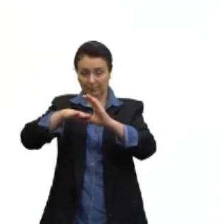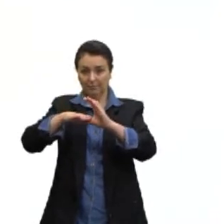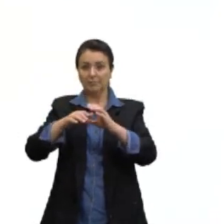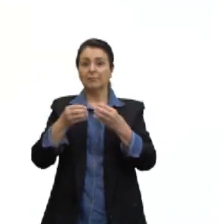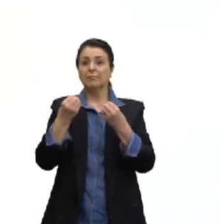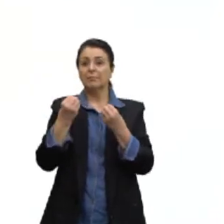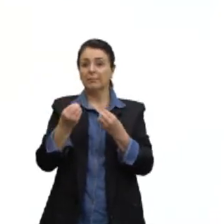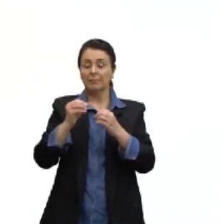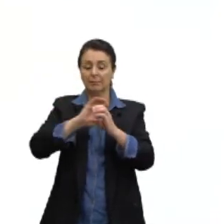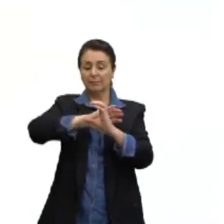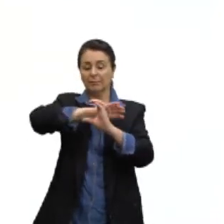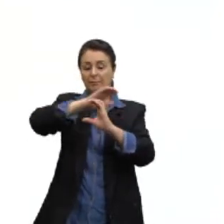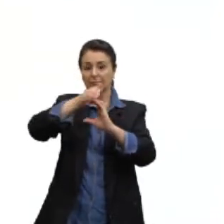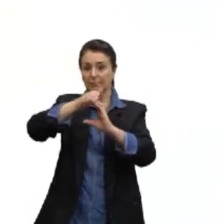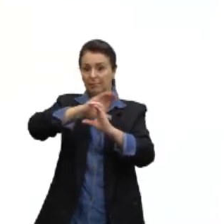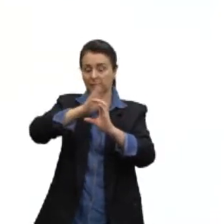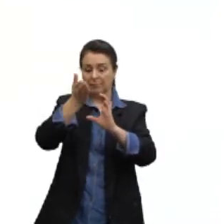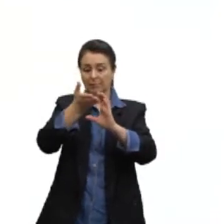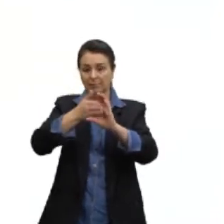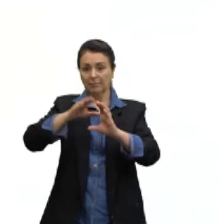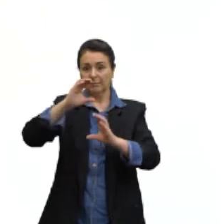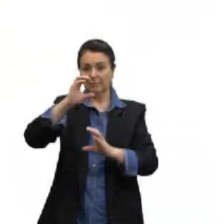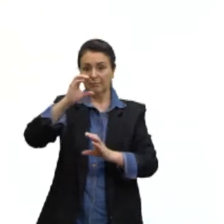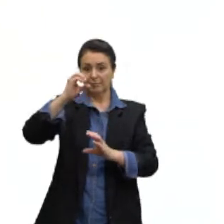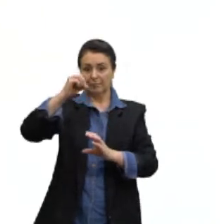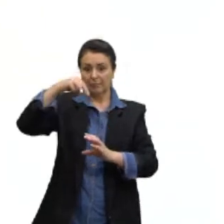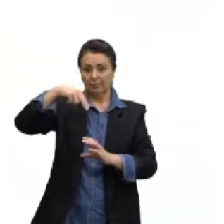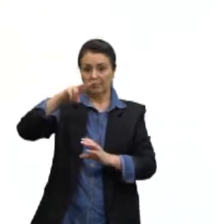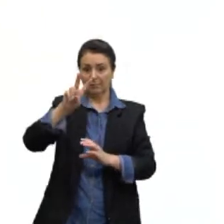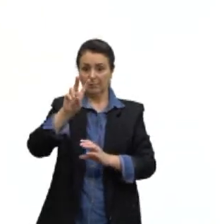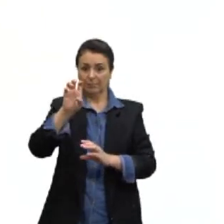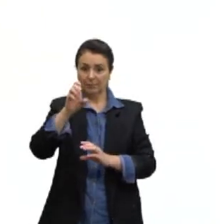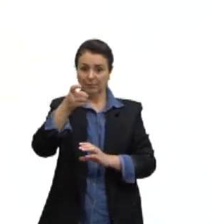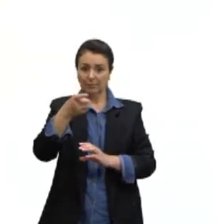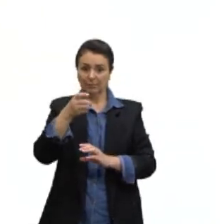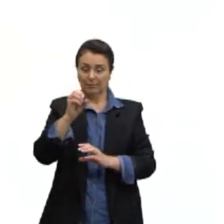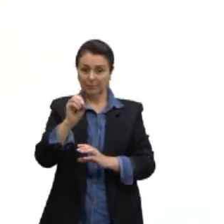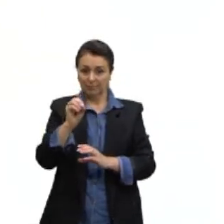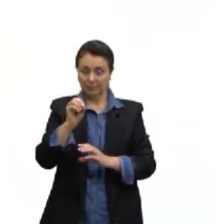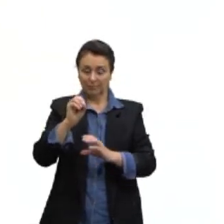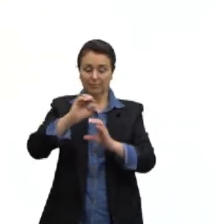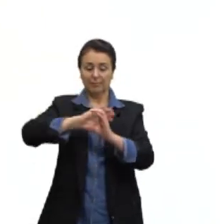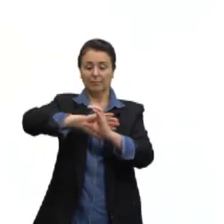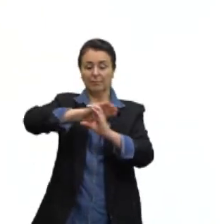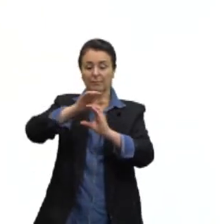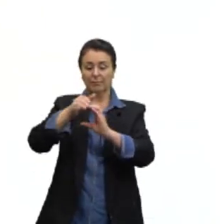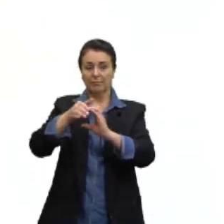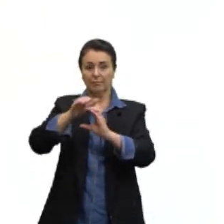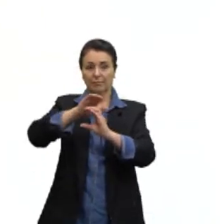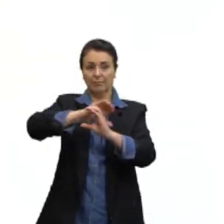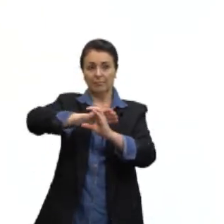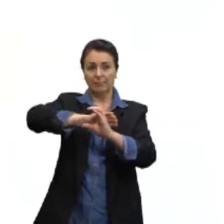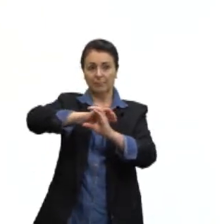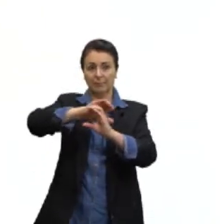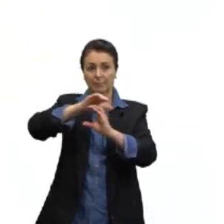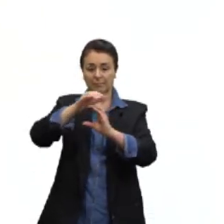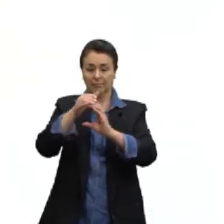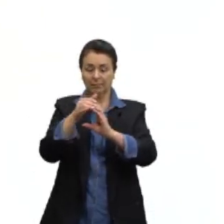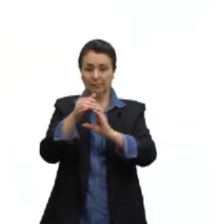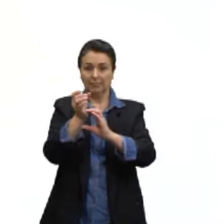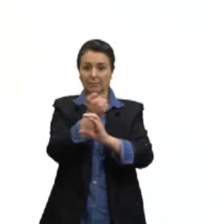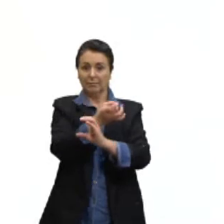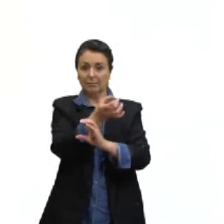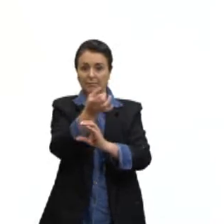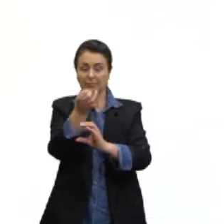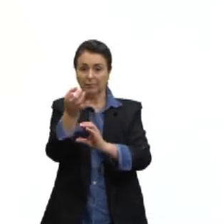convexos e quando é que eles são côncavos? Um poliedro é convexo se cada